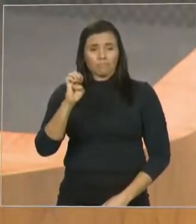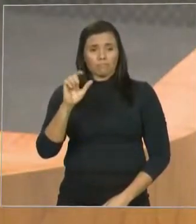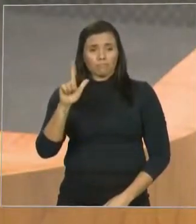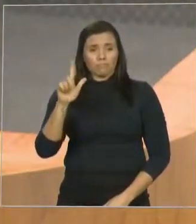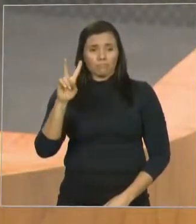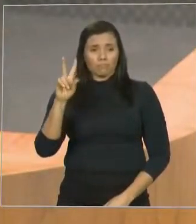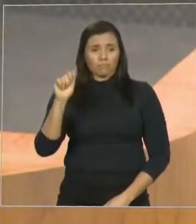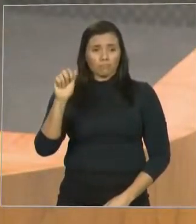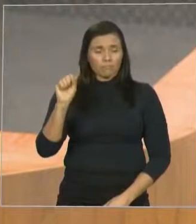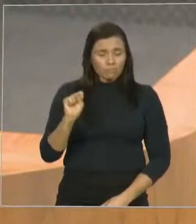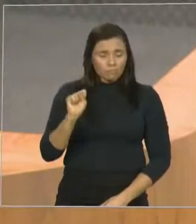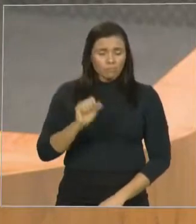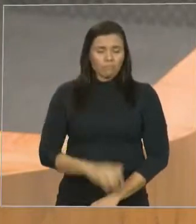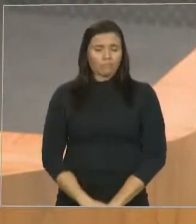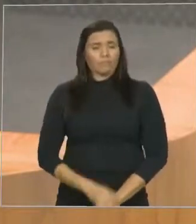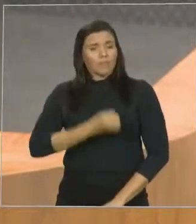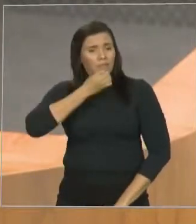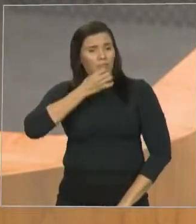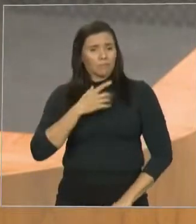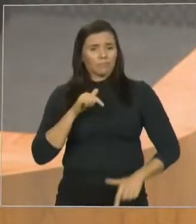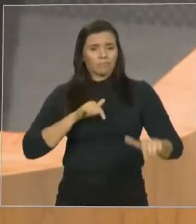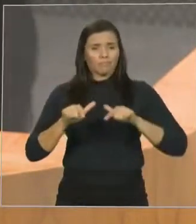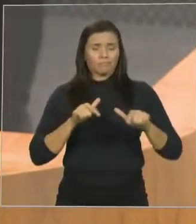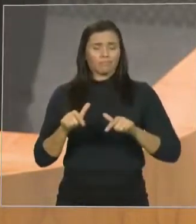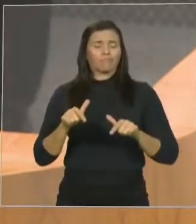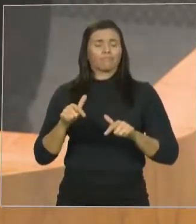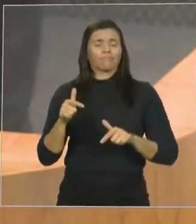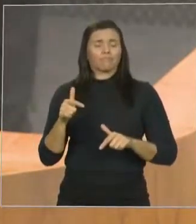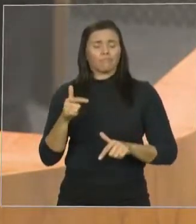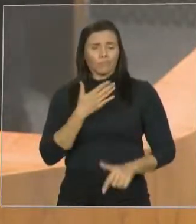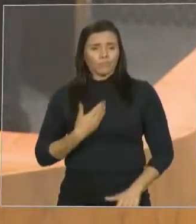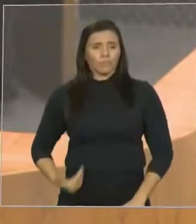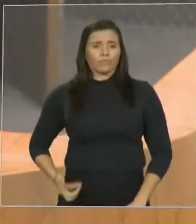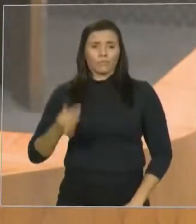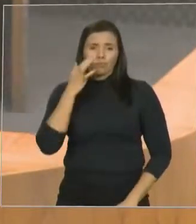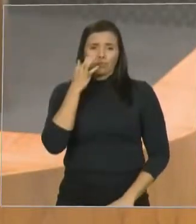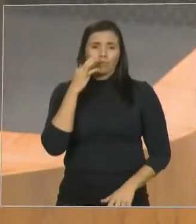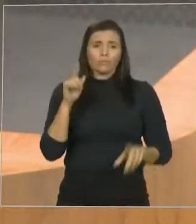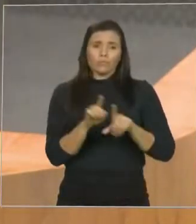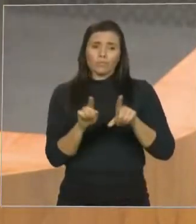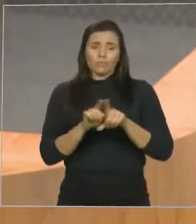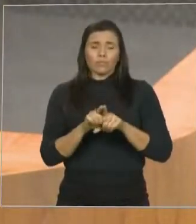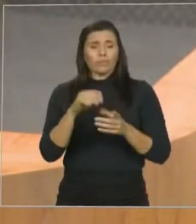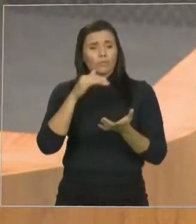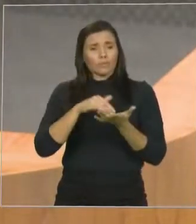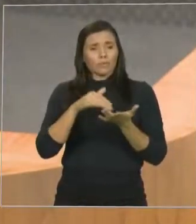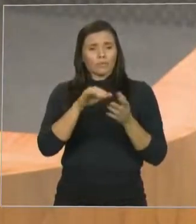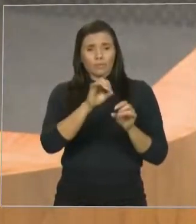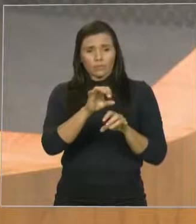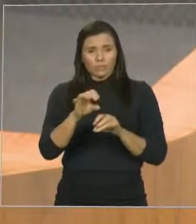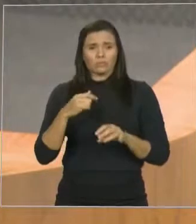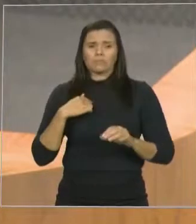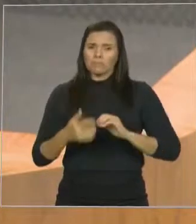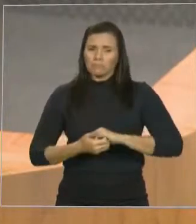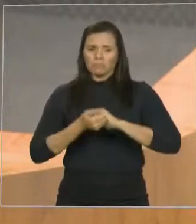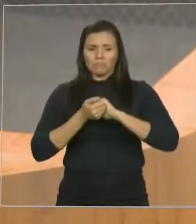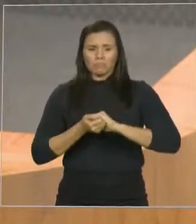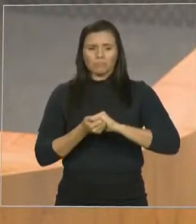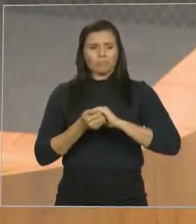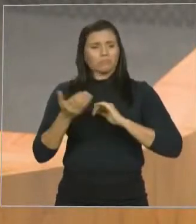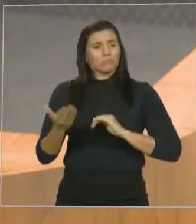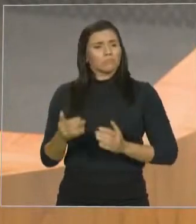Flavio Dino, através da Secretaria de Educação, que eu aproveito a oportunidade para parabenizar o